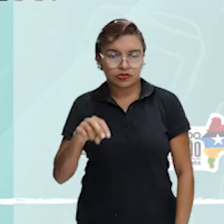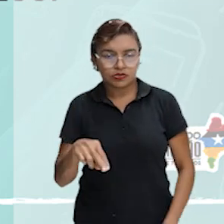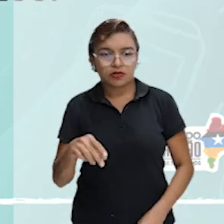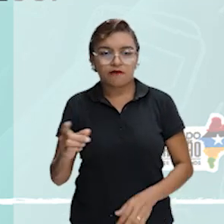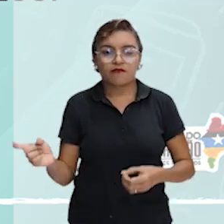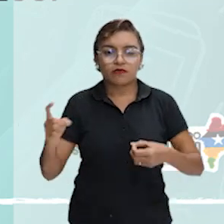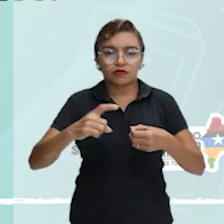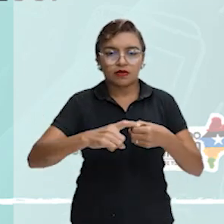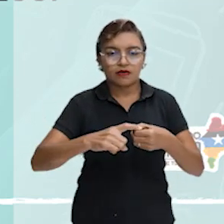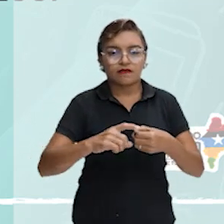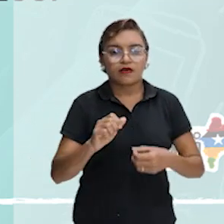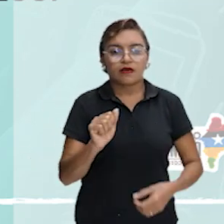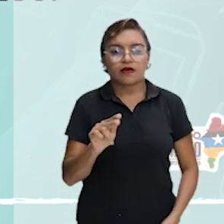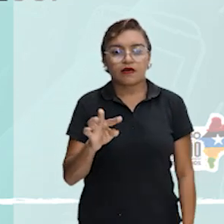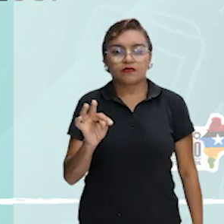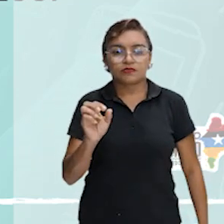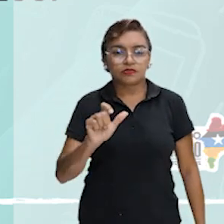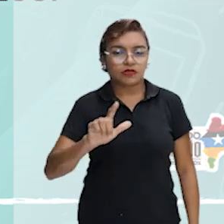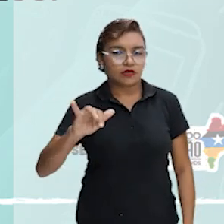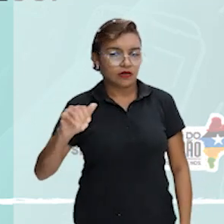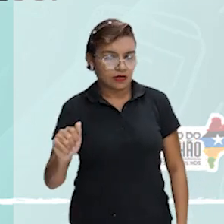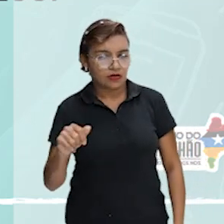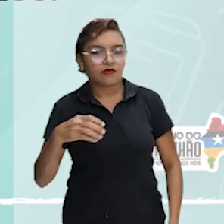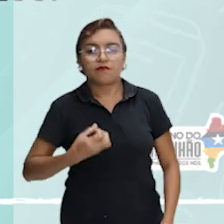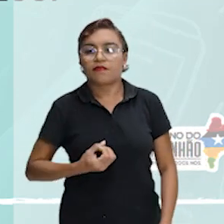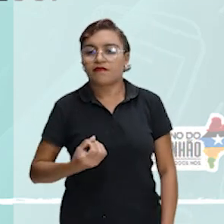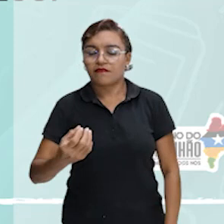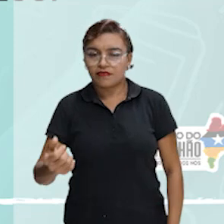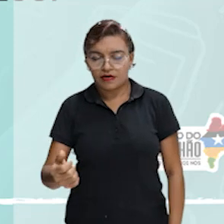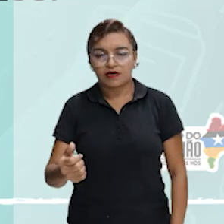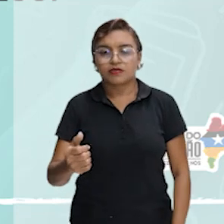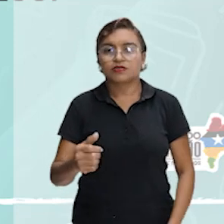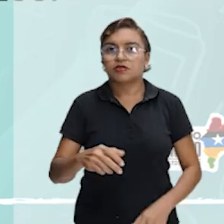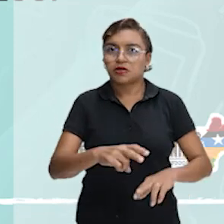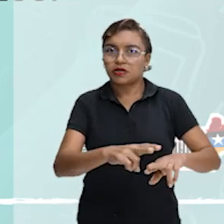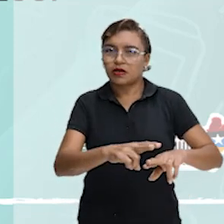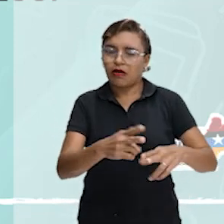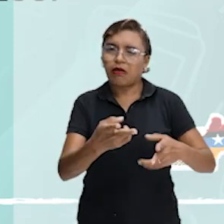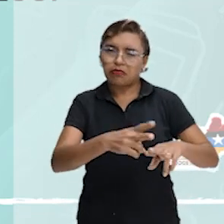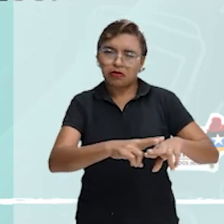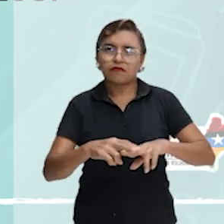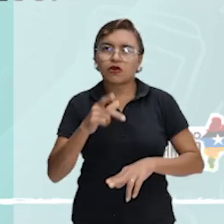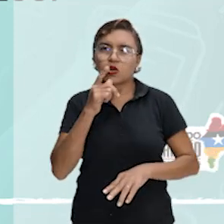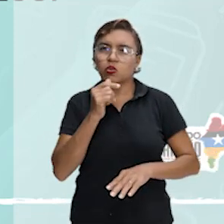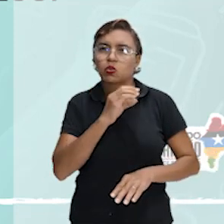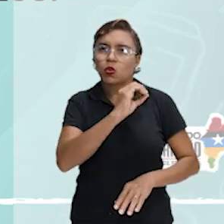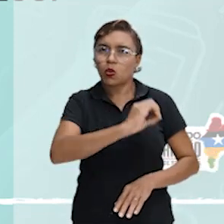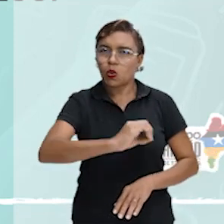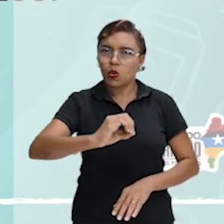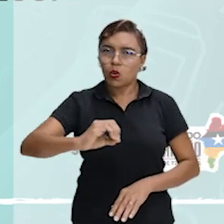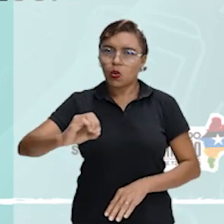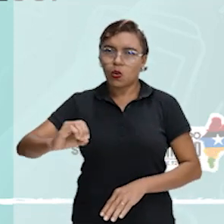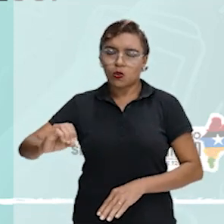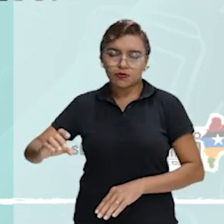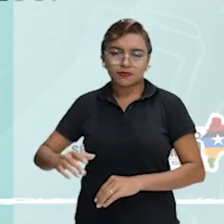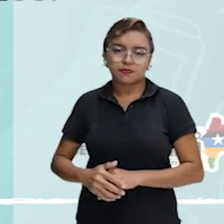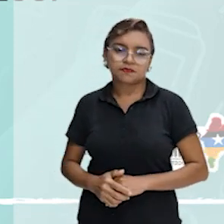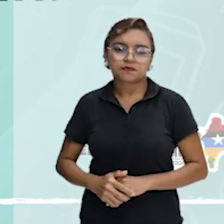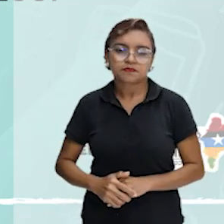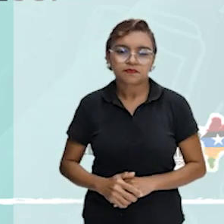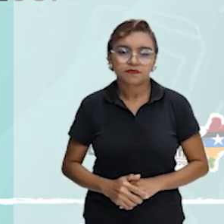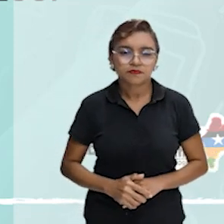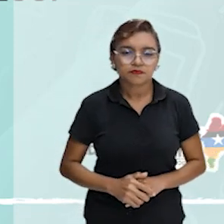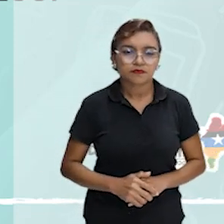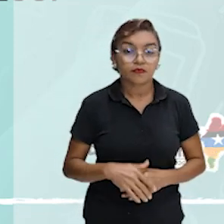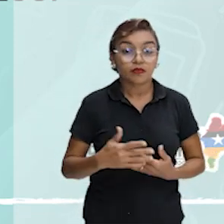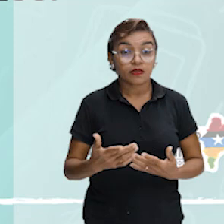Austrália e, com ele, mais uma viagem transoceânica para as tartarugas. Abre-se novo capítulo no enredo.